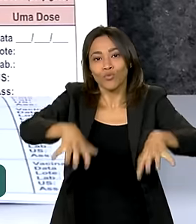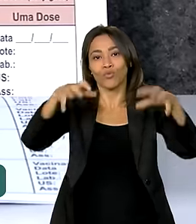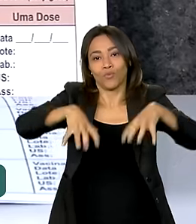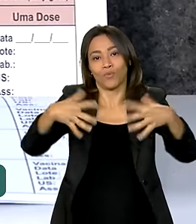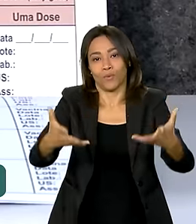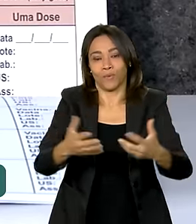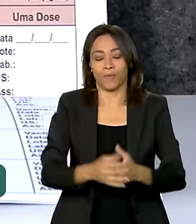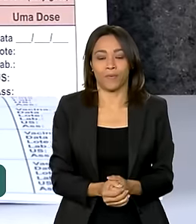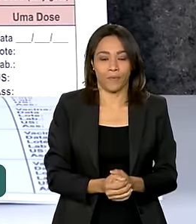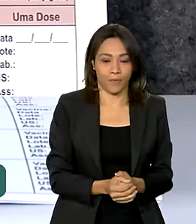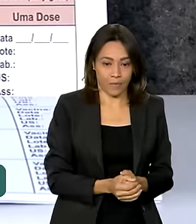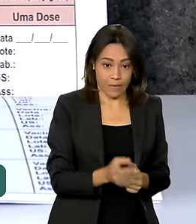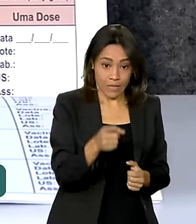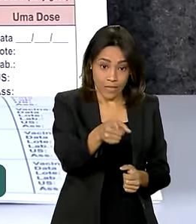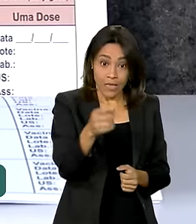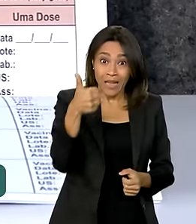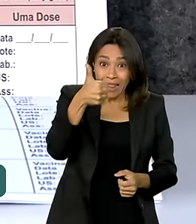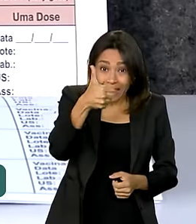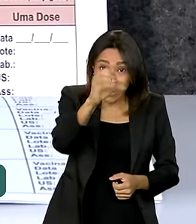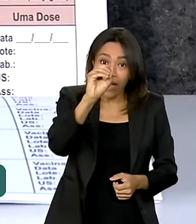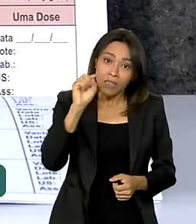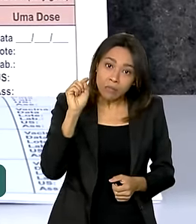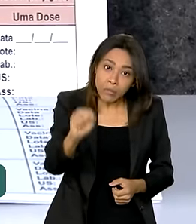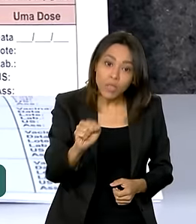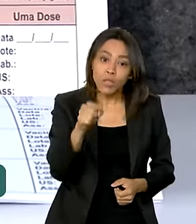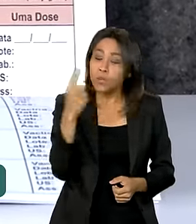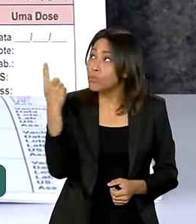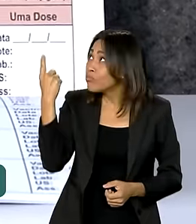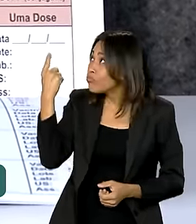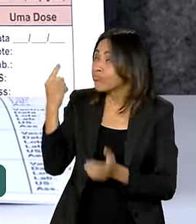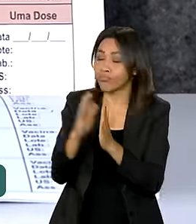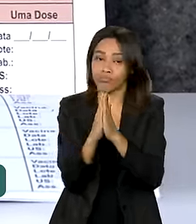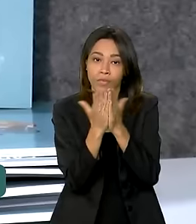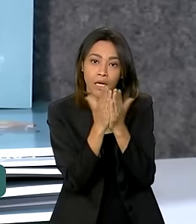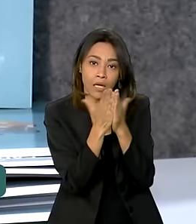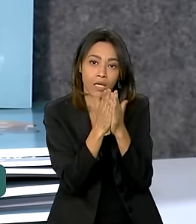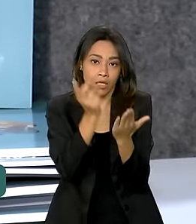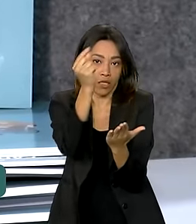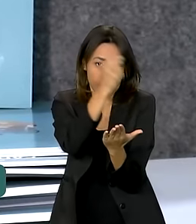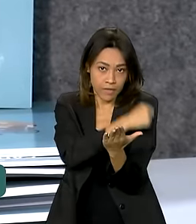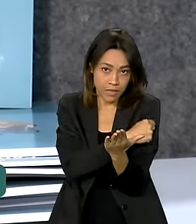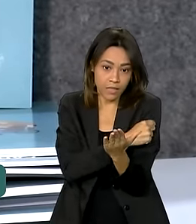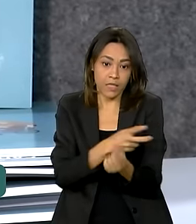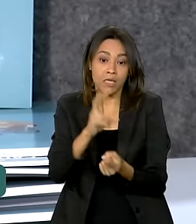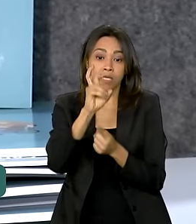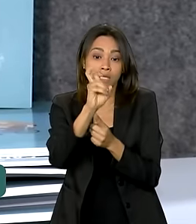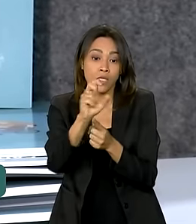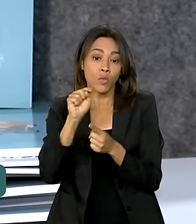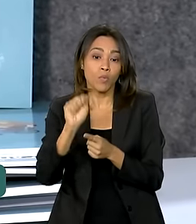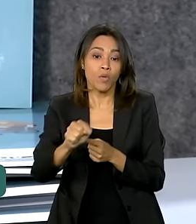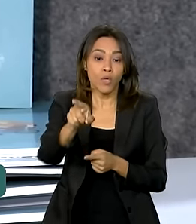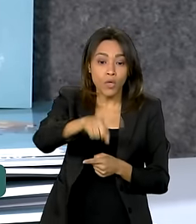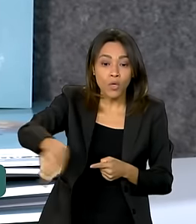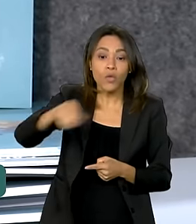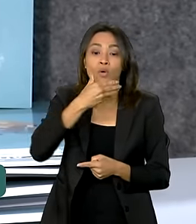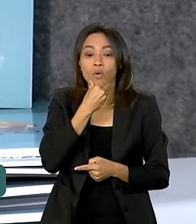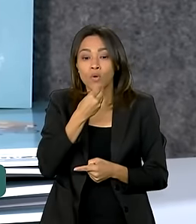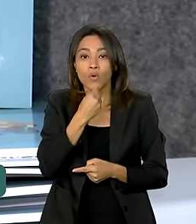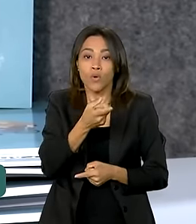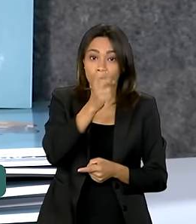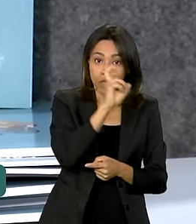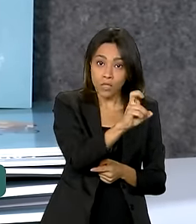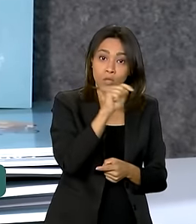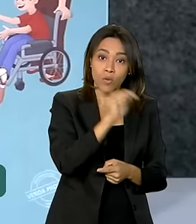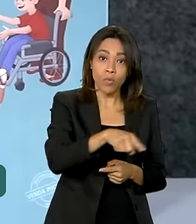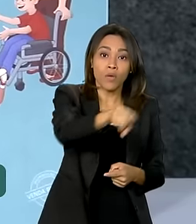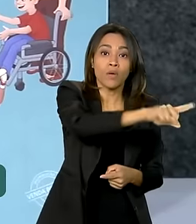São mais 10 mil unidades da caderneta da criança, 5 mil para meninos e 5 mil para